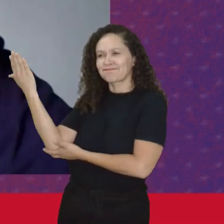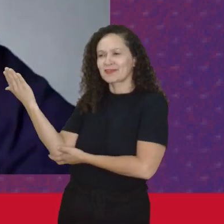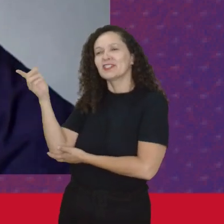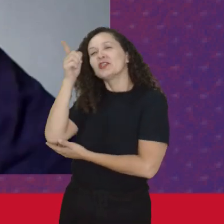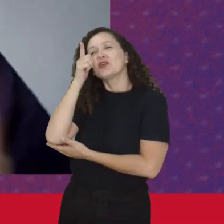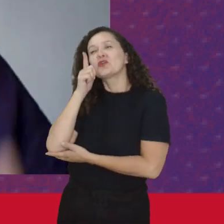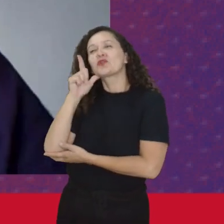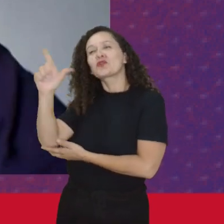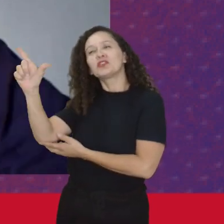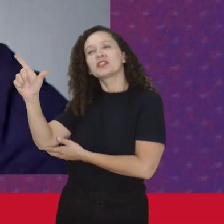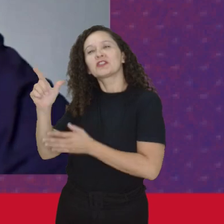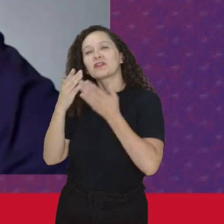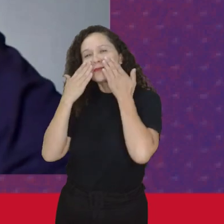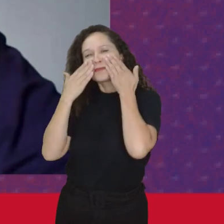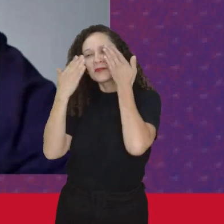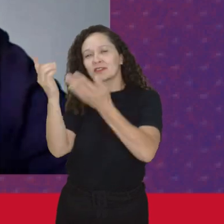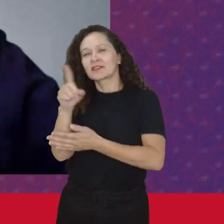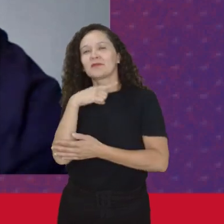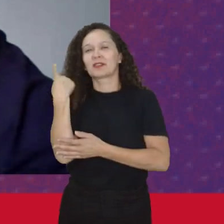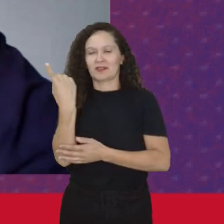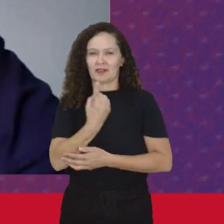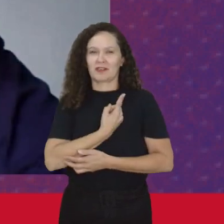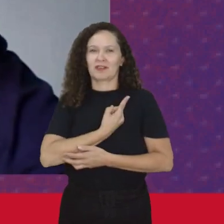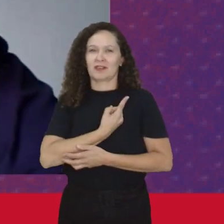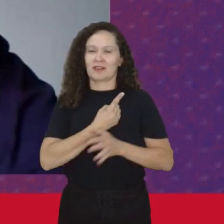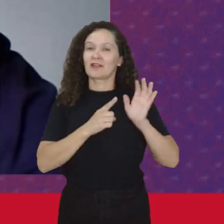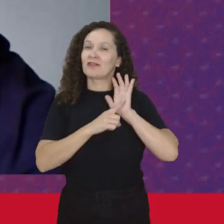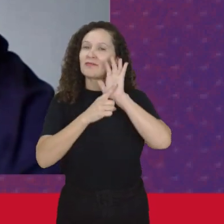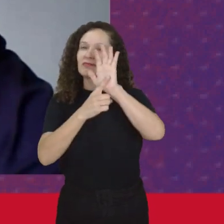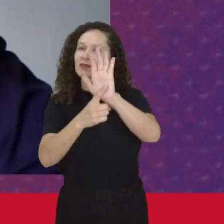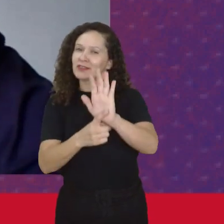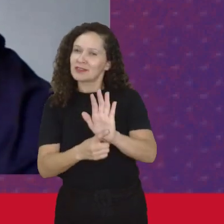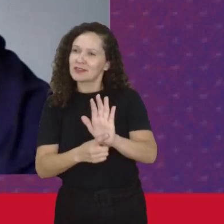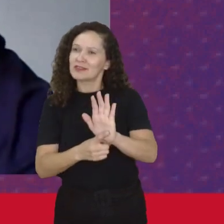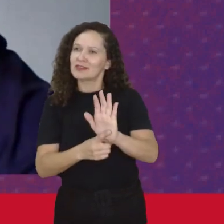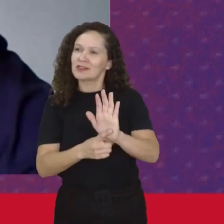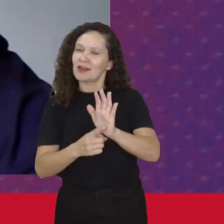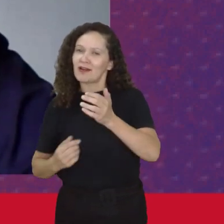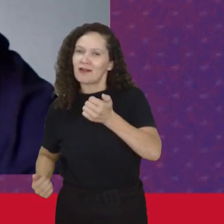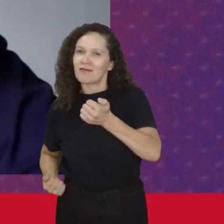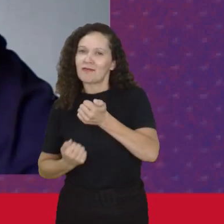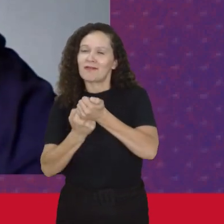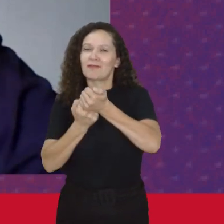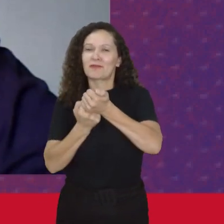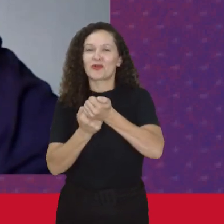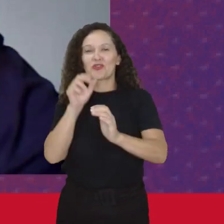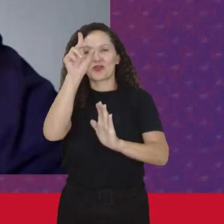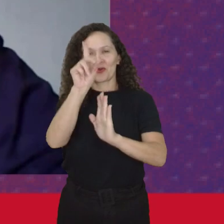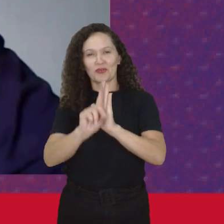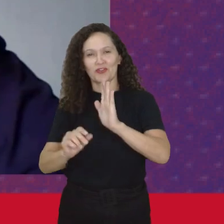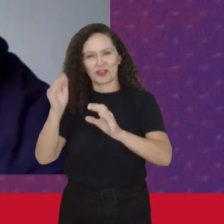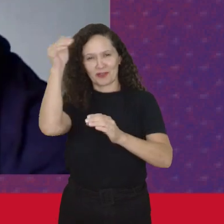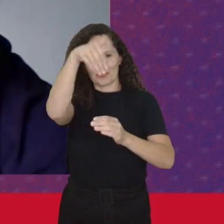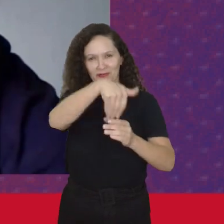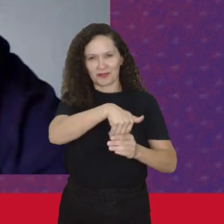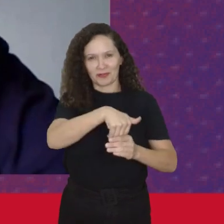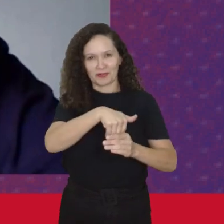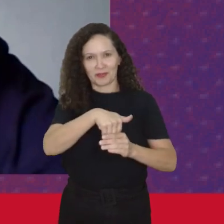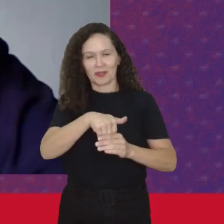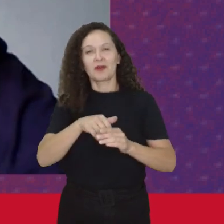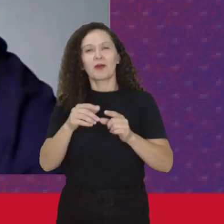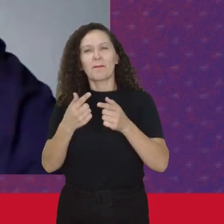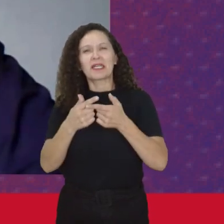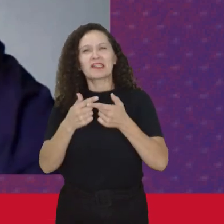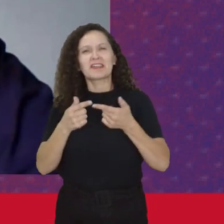Conseguiu Trazer essa Colocar A dimensão Do apoio A luta Pelo direito Ao voto Como uma tarefa Da